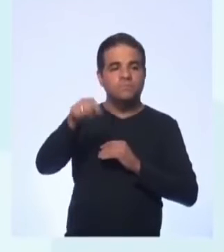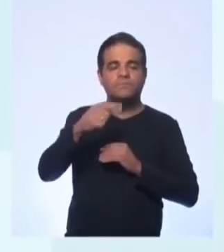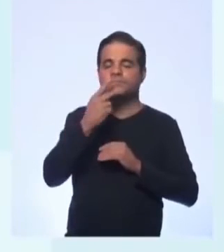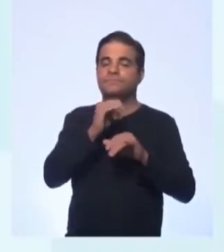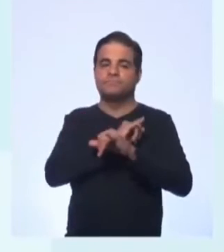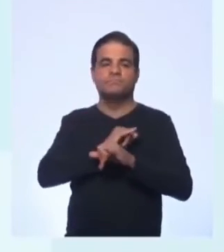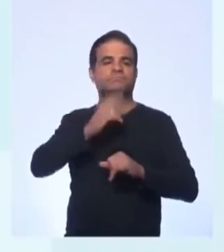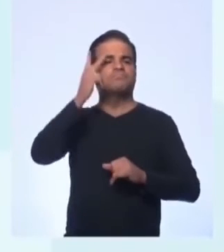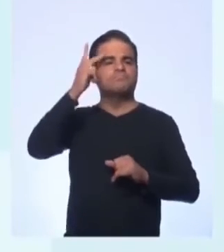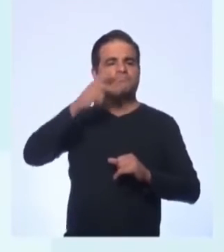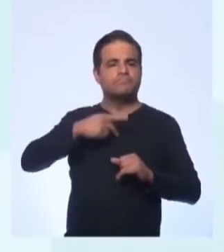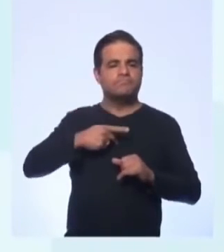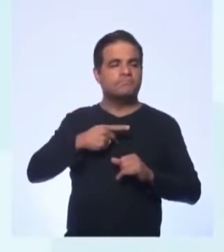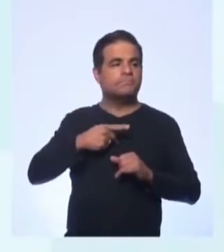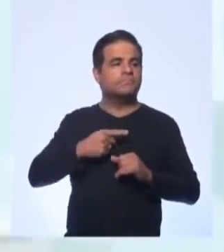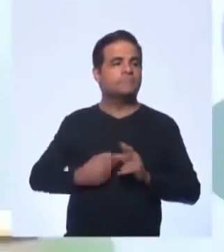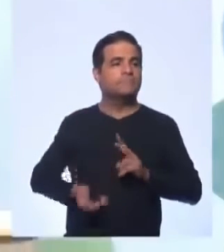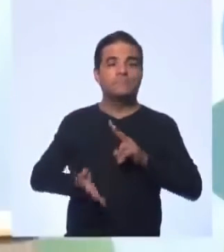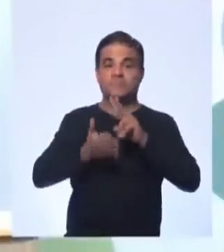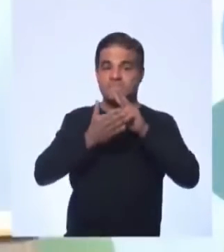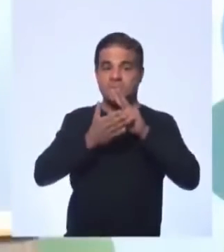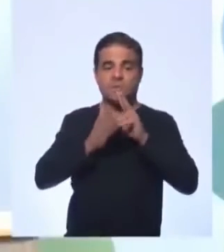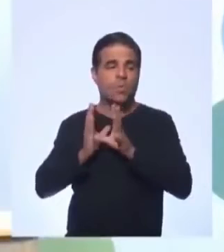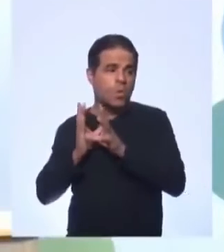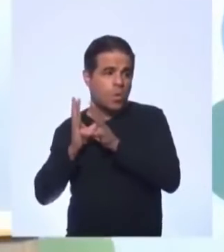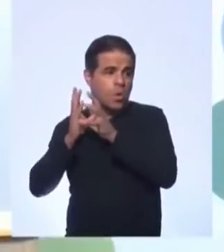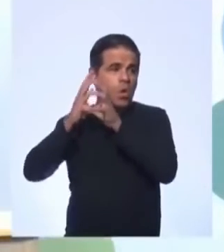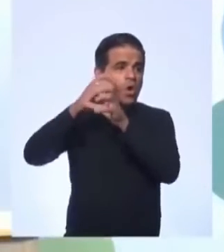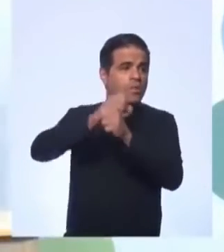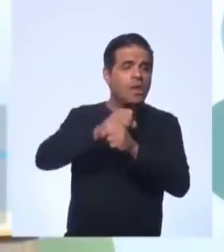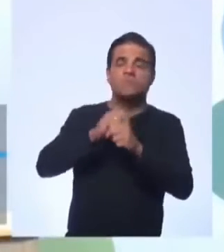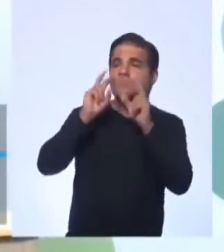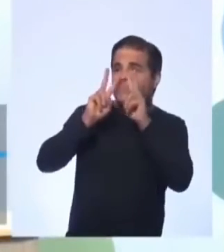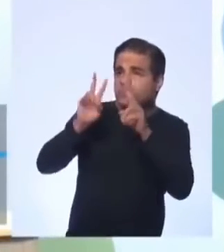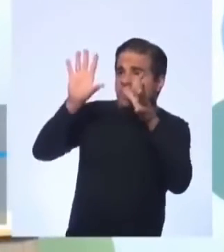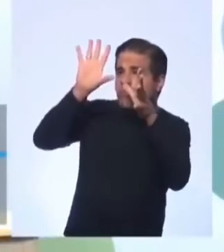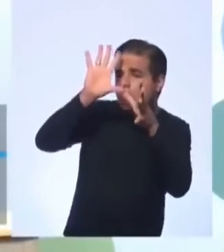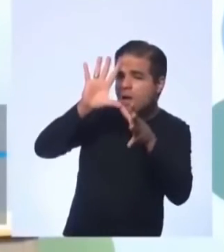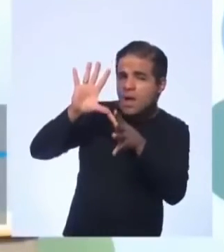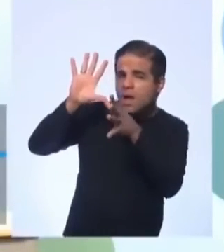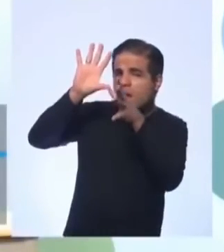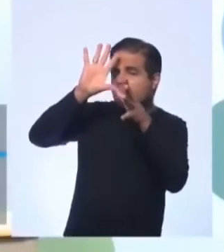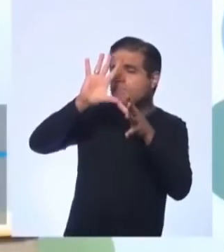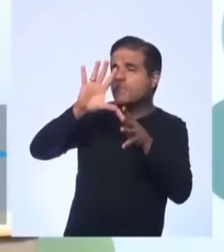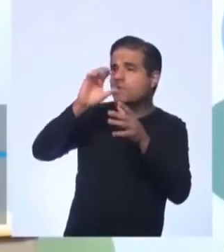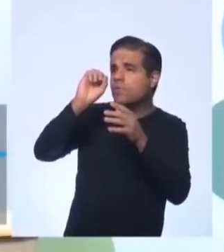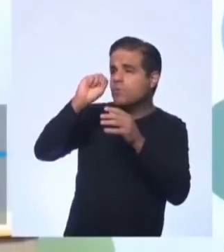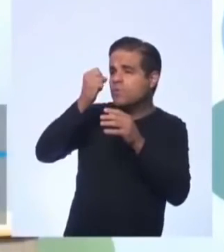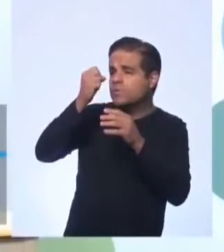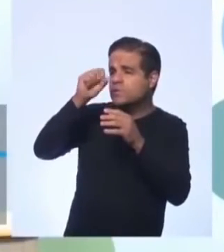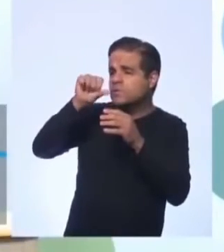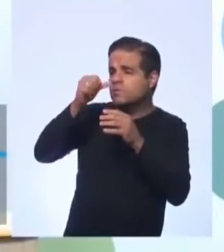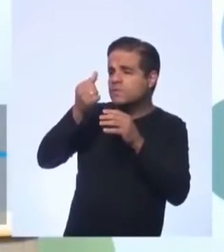autodeclararam indígenas. de um total que a gente viu no mapa, de 896